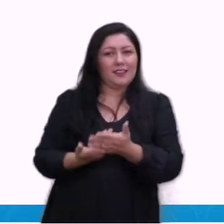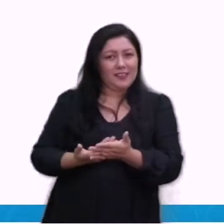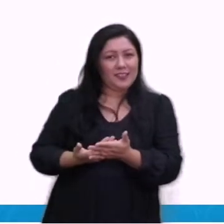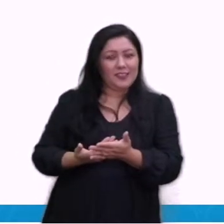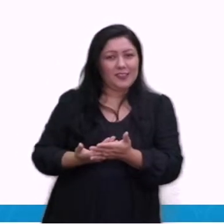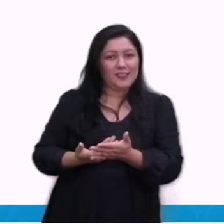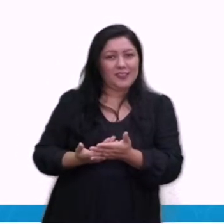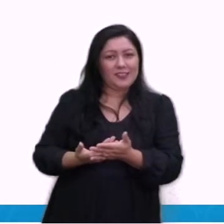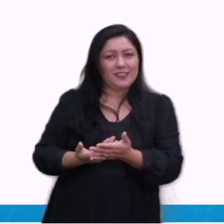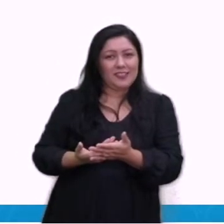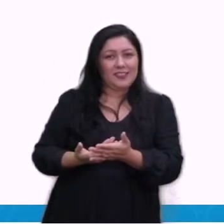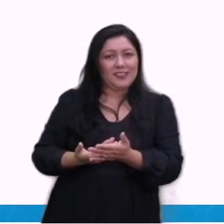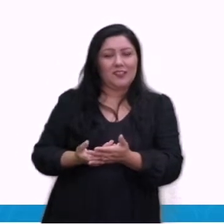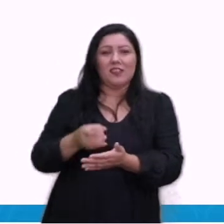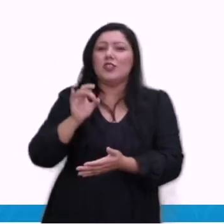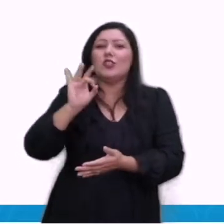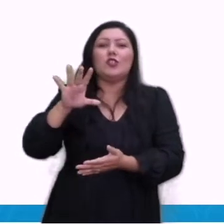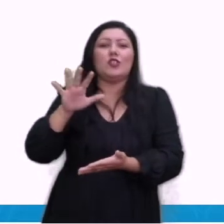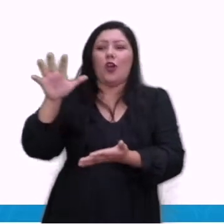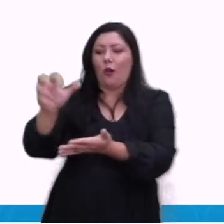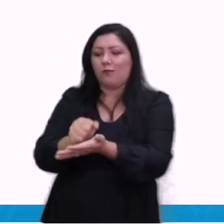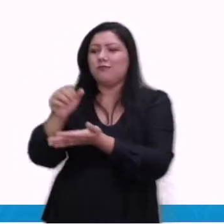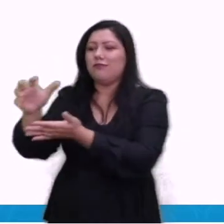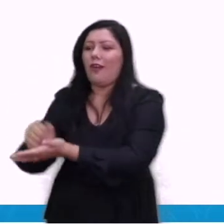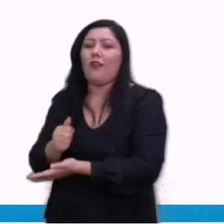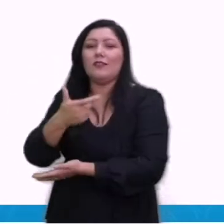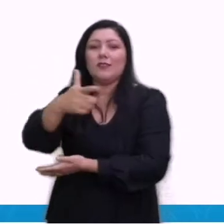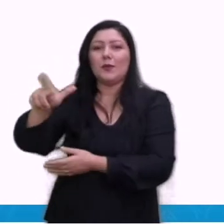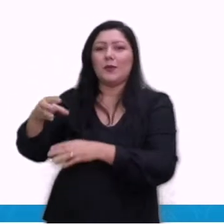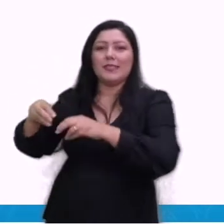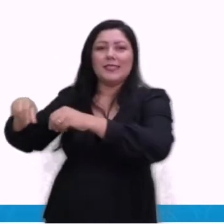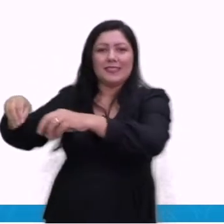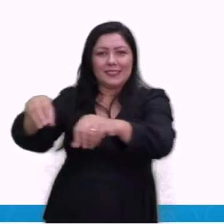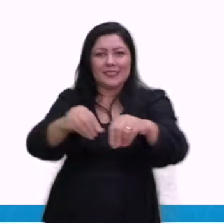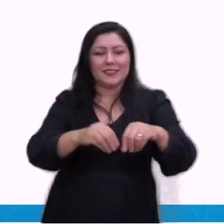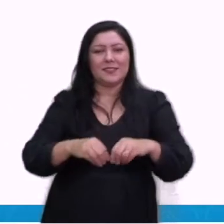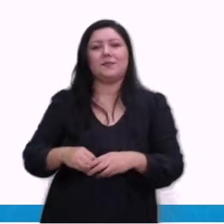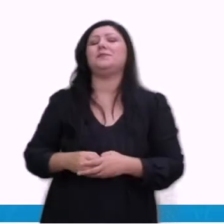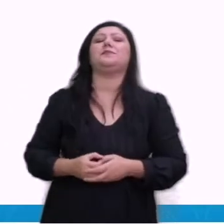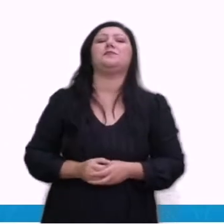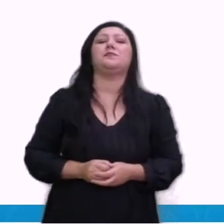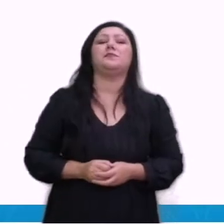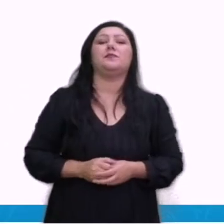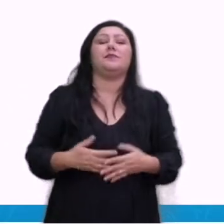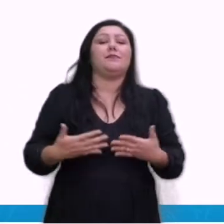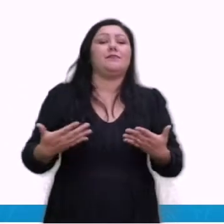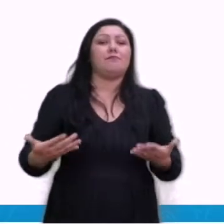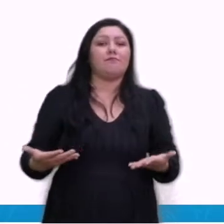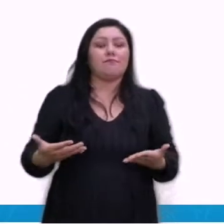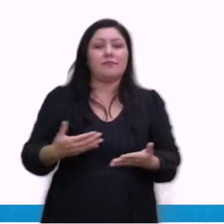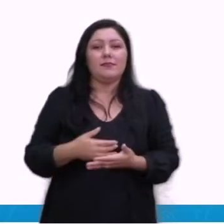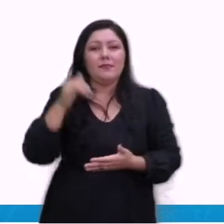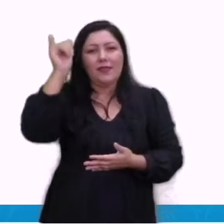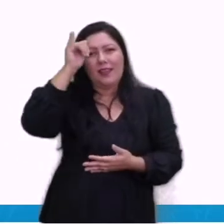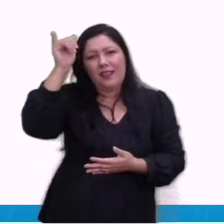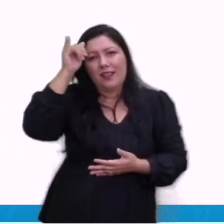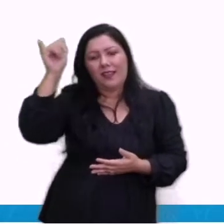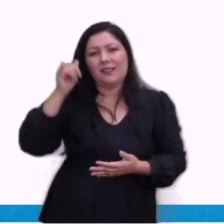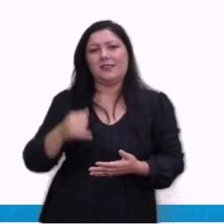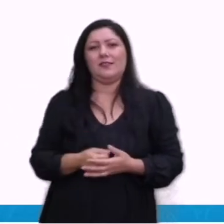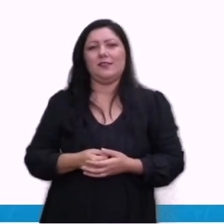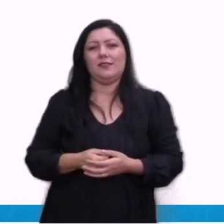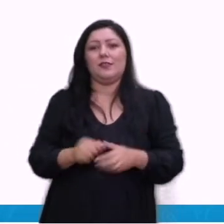feito era através da conquista de novos territórios. A partir dessa ideologia, os países citados